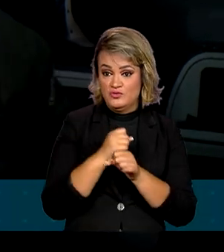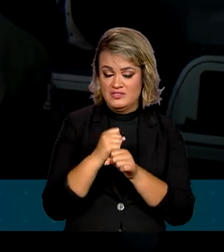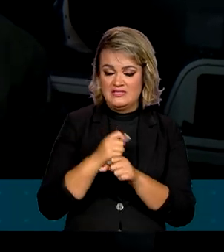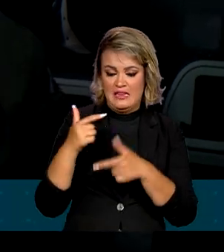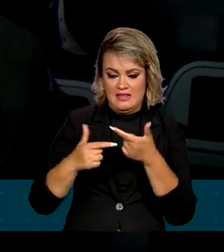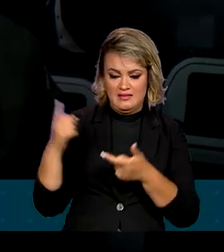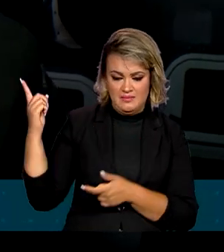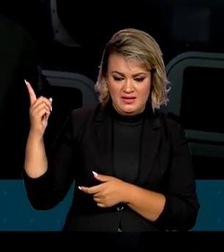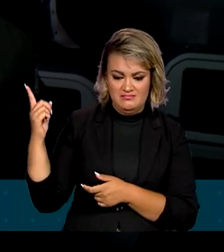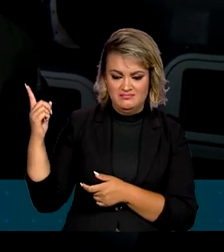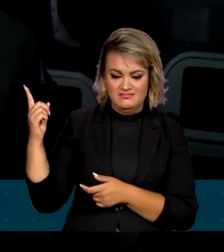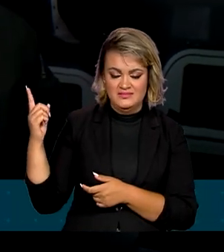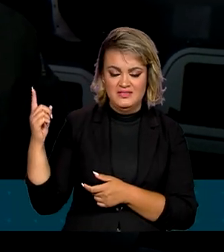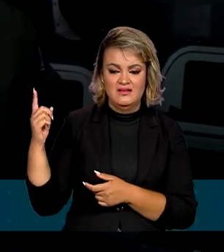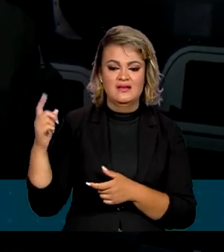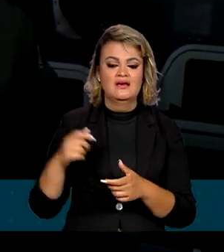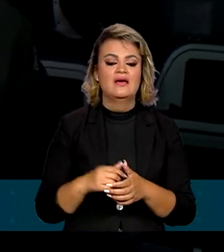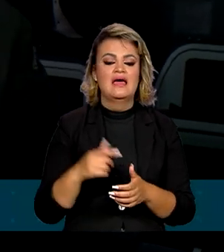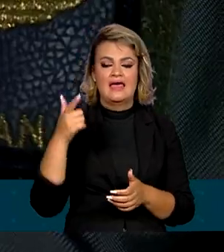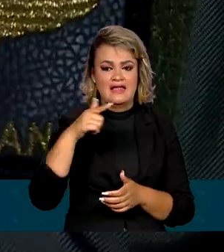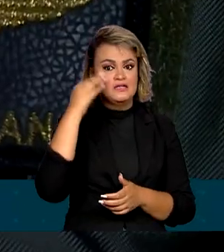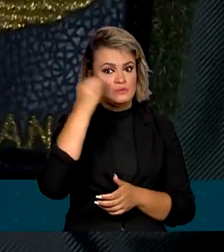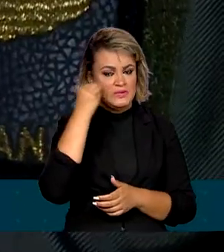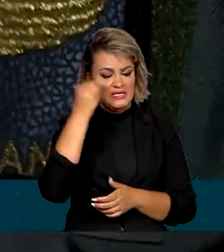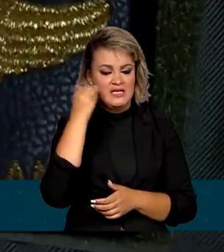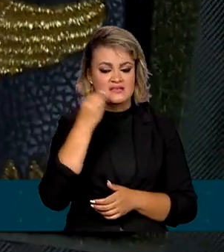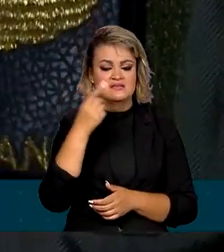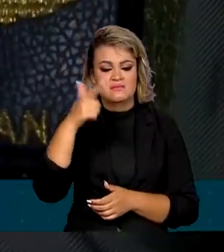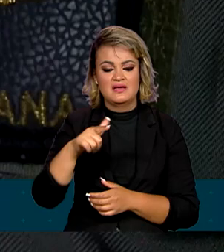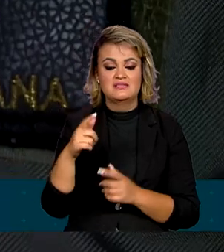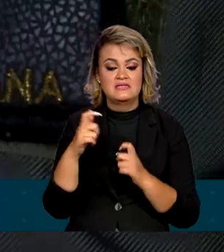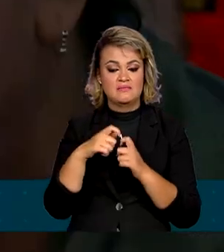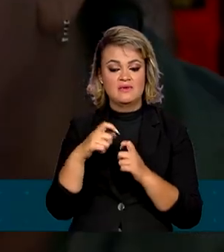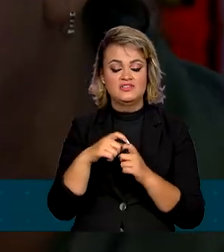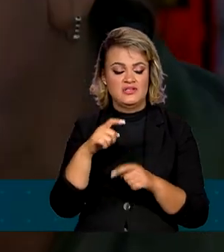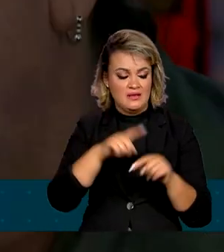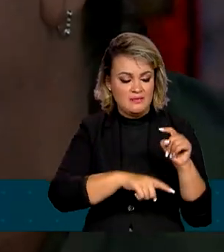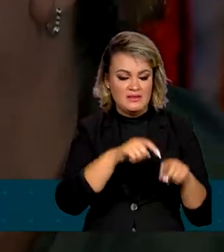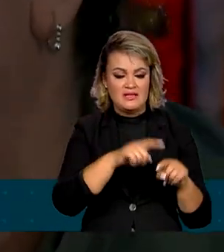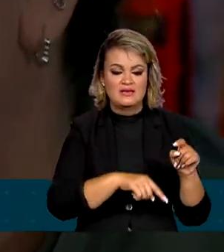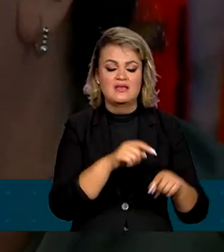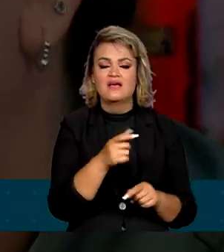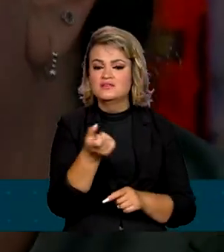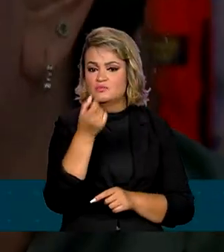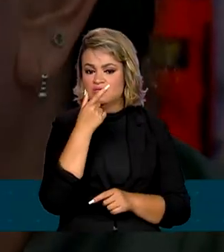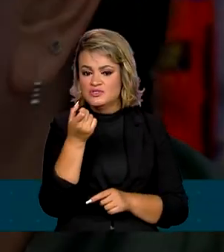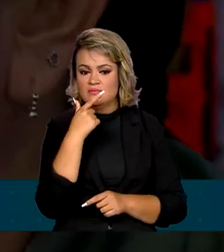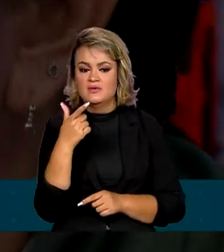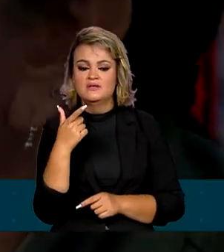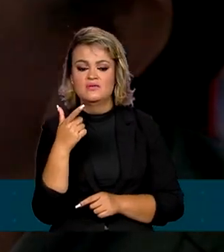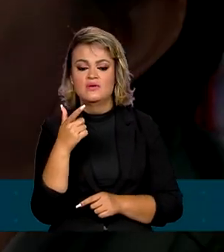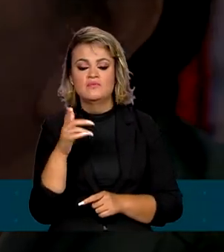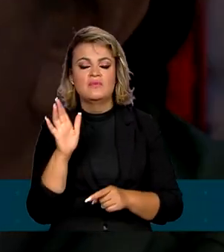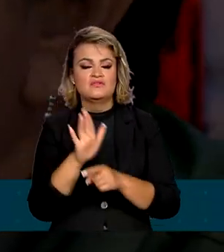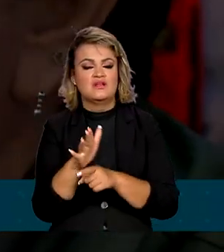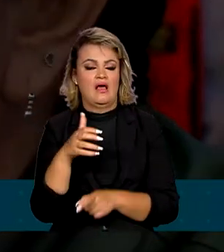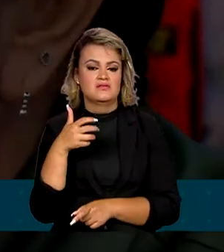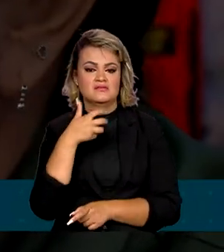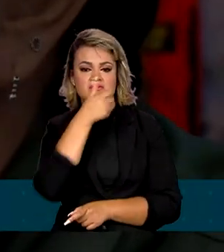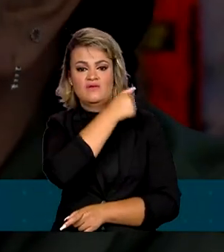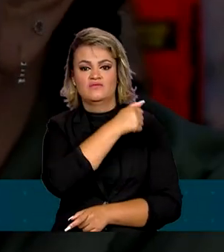Militar do Estado de São Paulo, além da experiência, esta médica trouxe equipamentos e medicamentos para o socorro